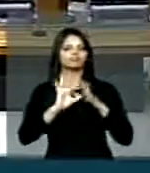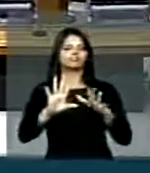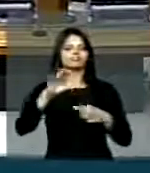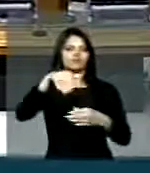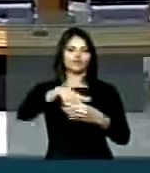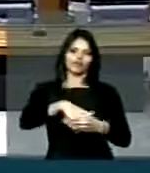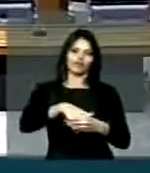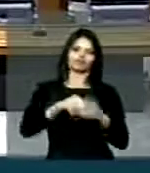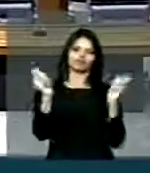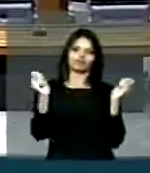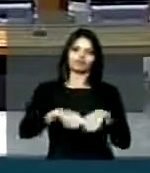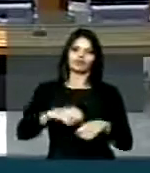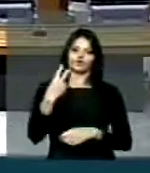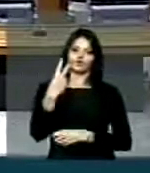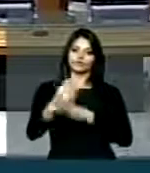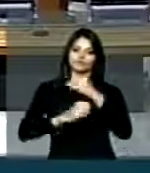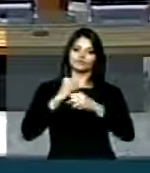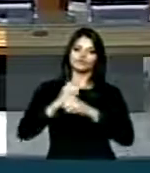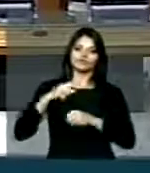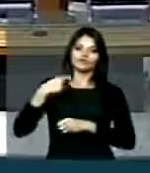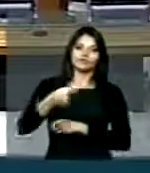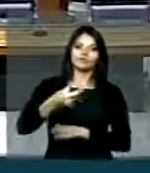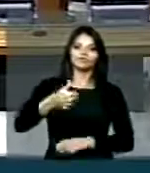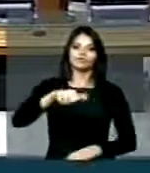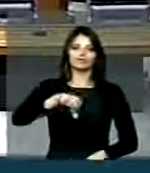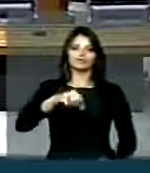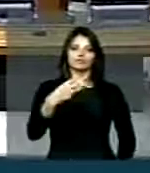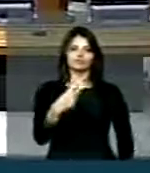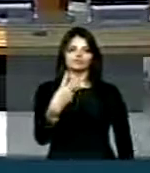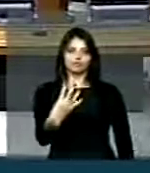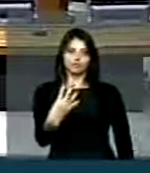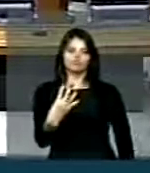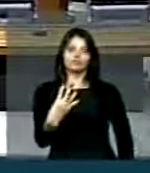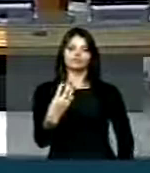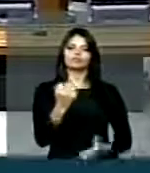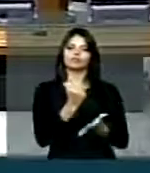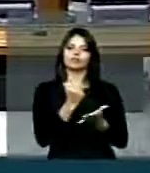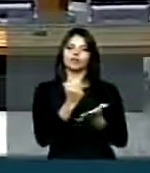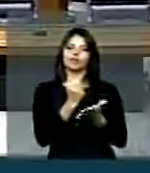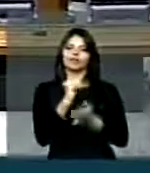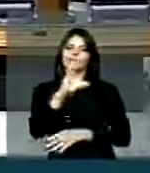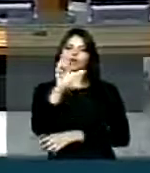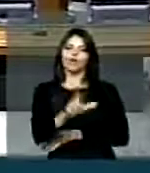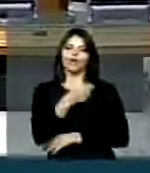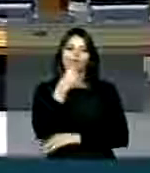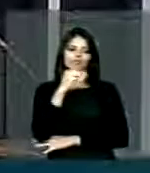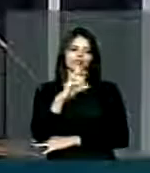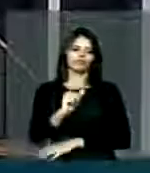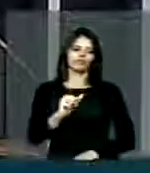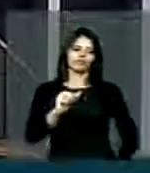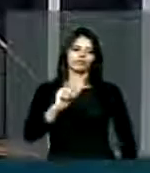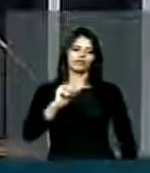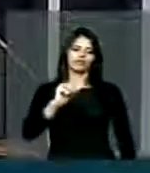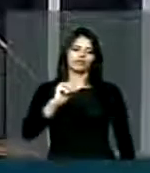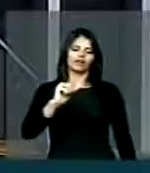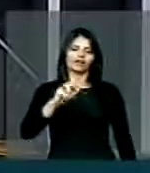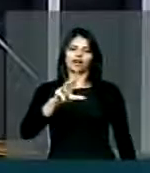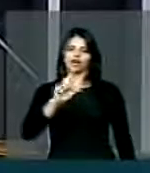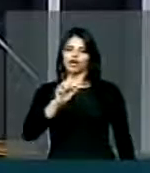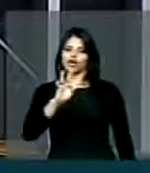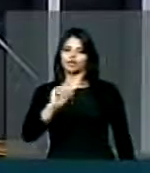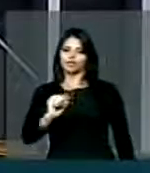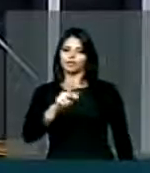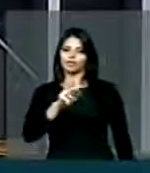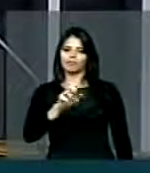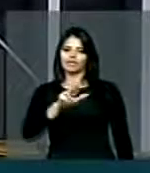de votar. Dois anos depois, em 1934, Carlota Pereira de Queiroz